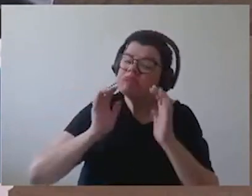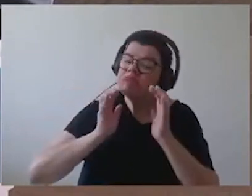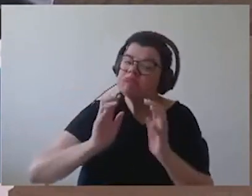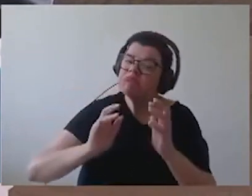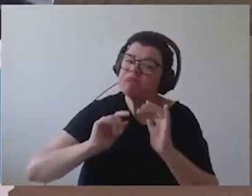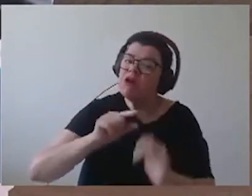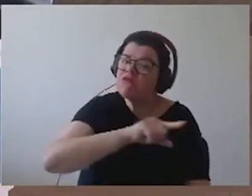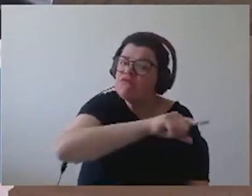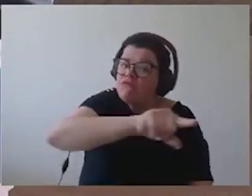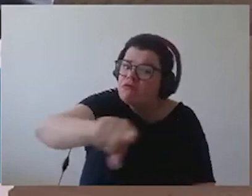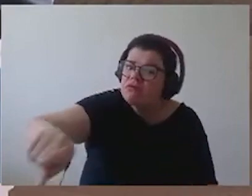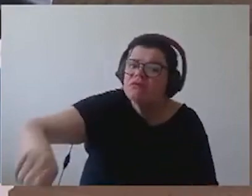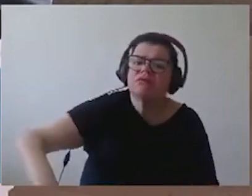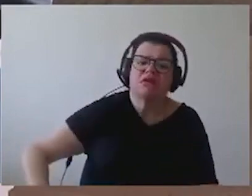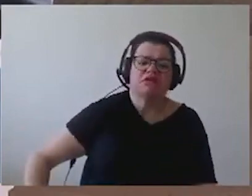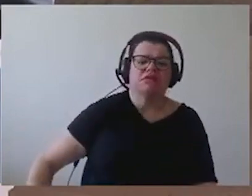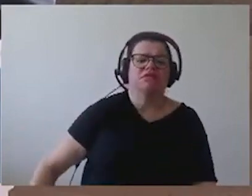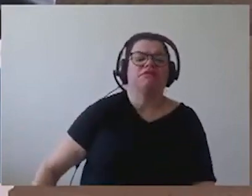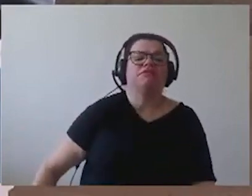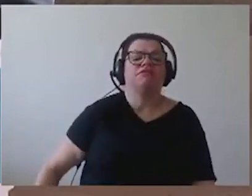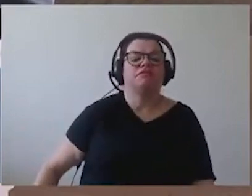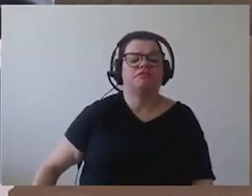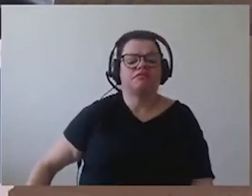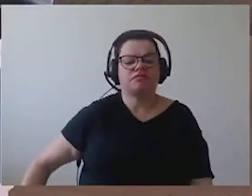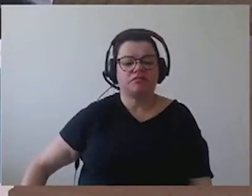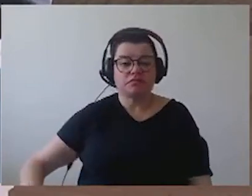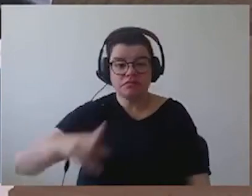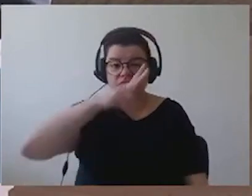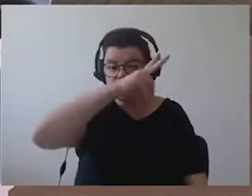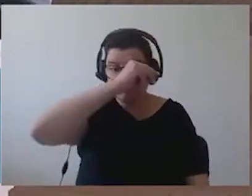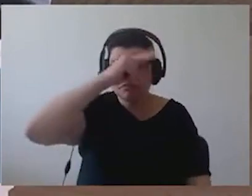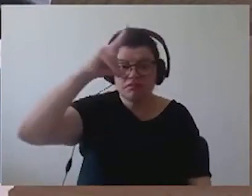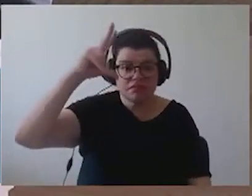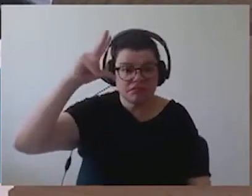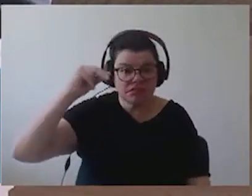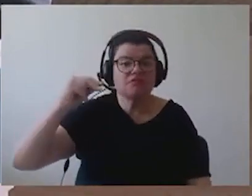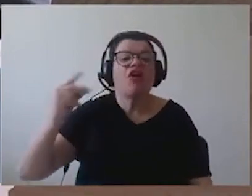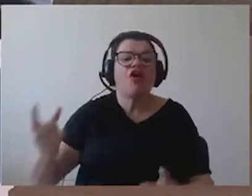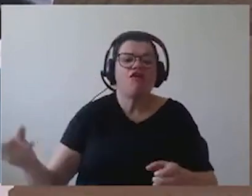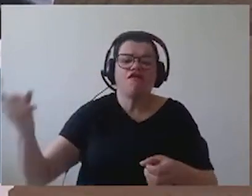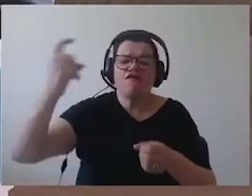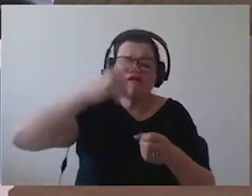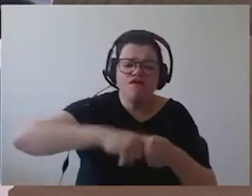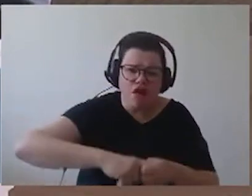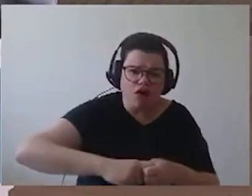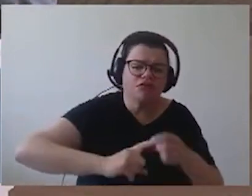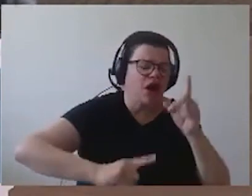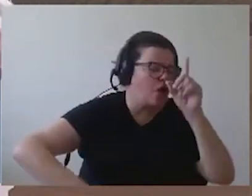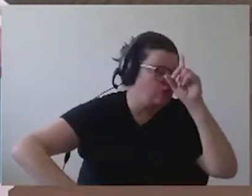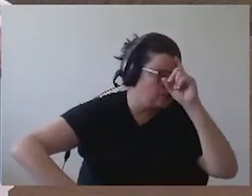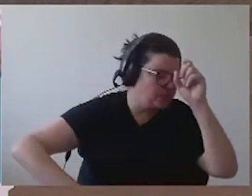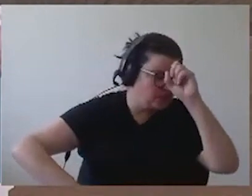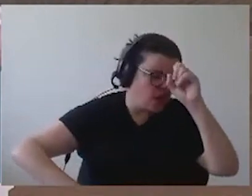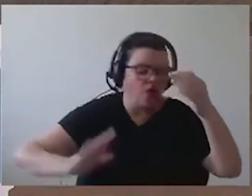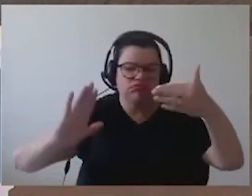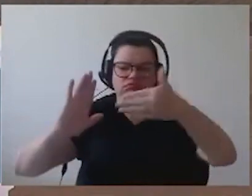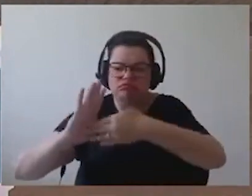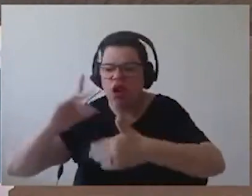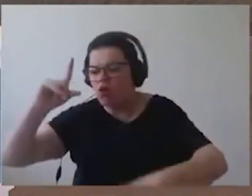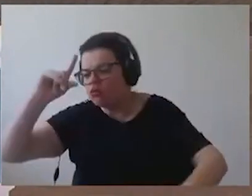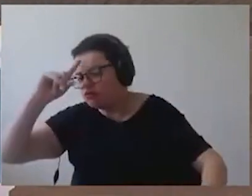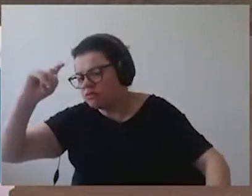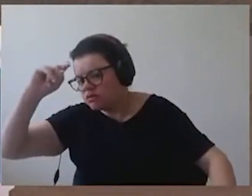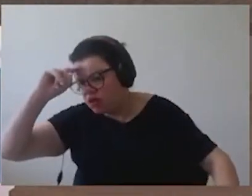apelo, mais uma vez, que a prefeitura volte com a linha de ônibus interhospitais, que era, sim, muito importante para a cidade de Curitiba. Agradeço a